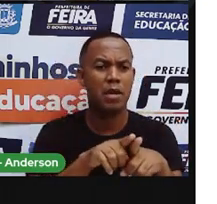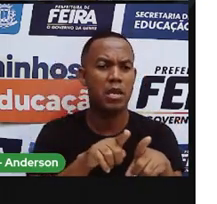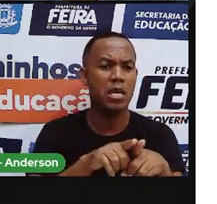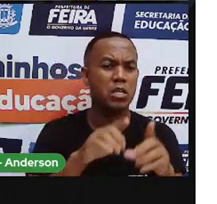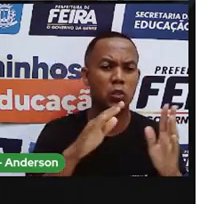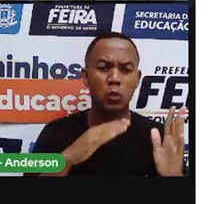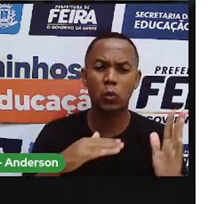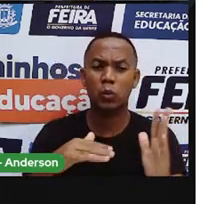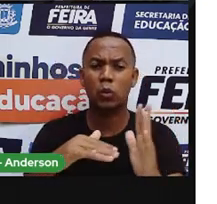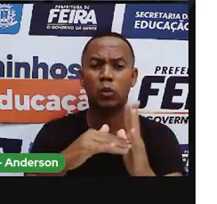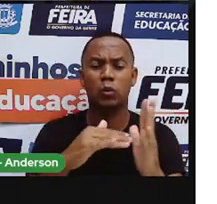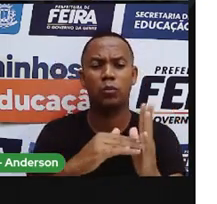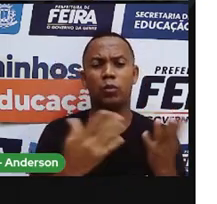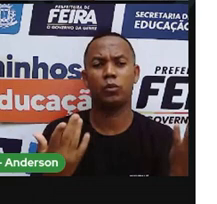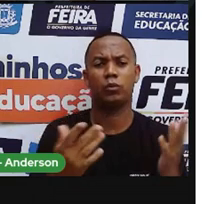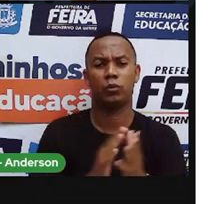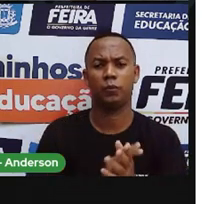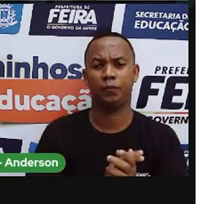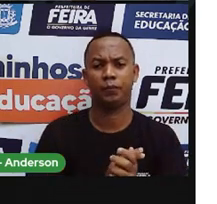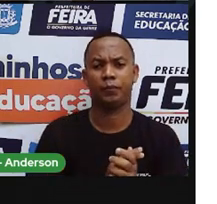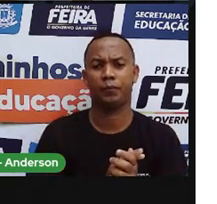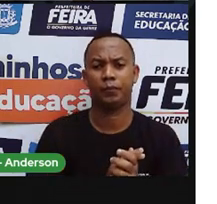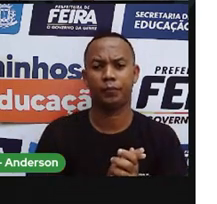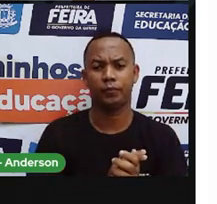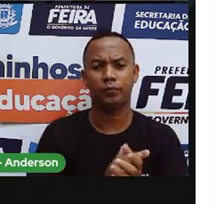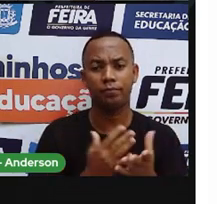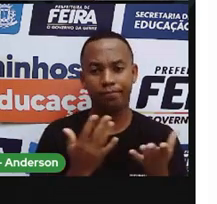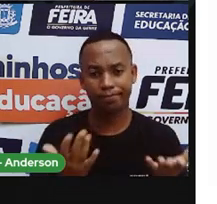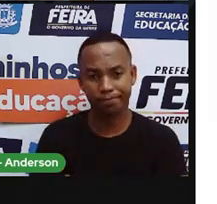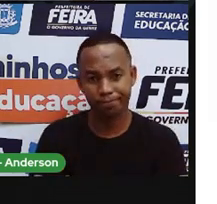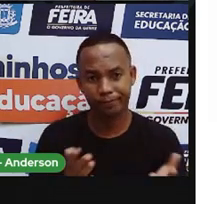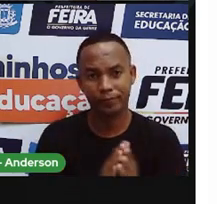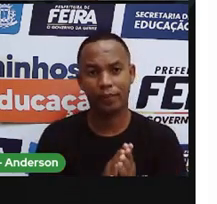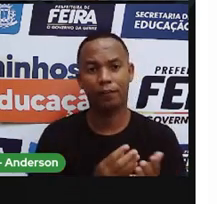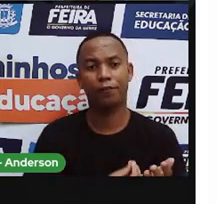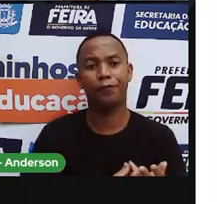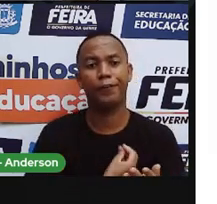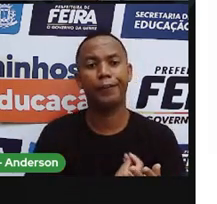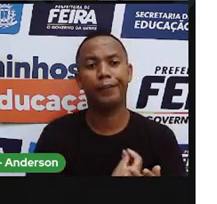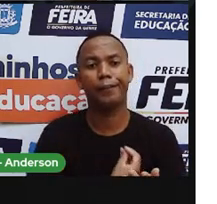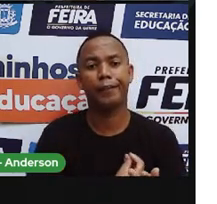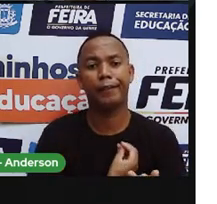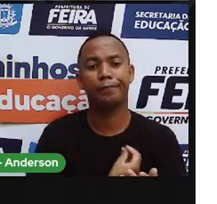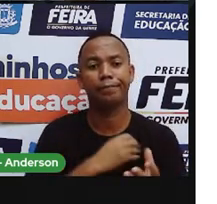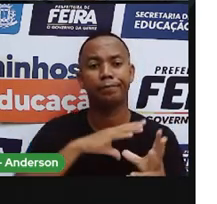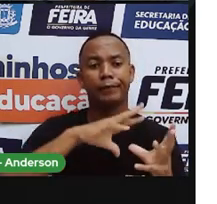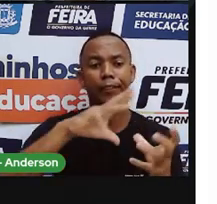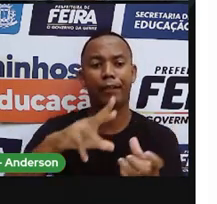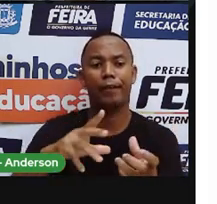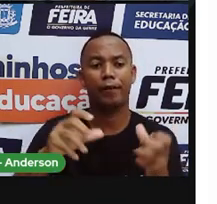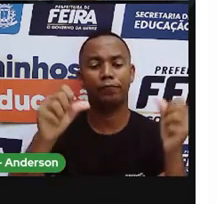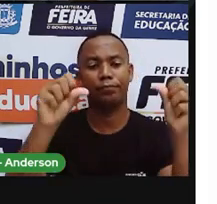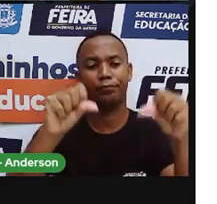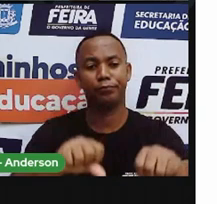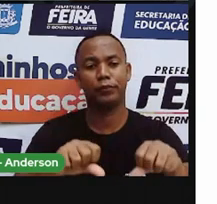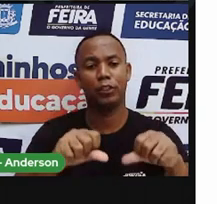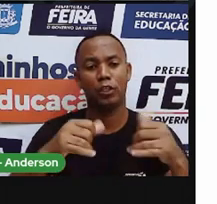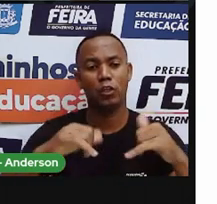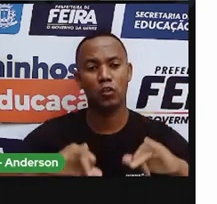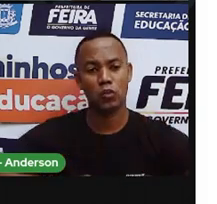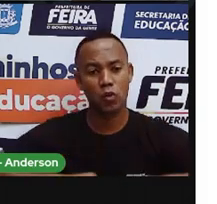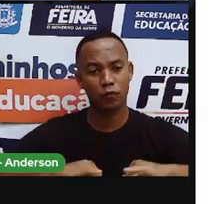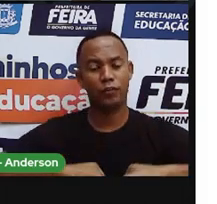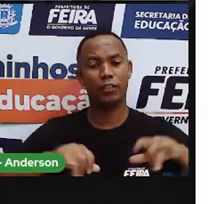afeta todo mundo. E todos o quê? Aqueles seres vivos que estão aonde? Na Terra. E aí, essa